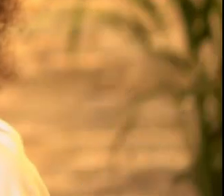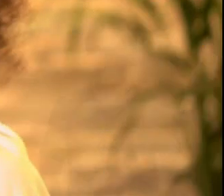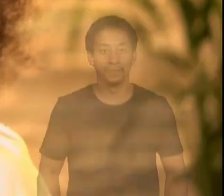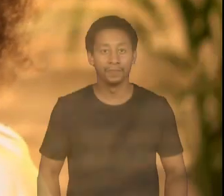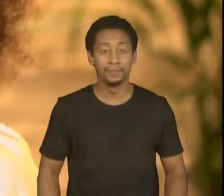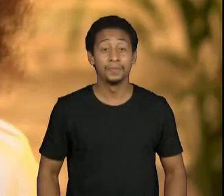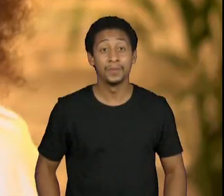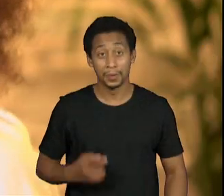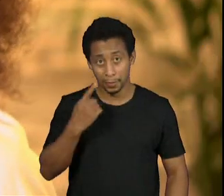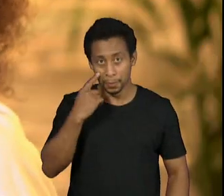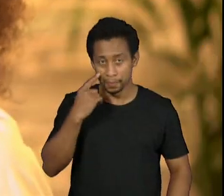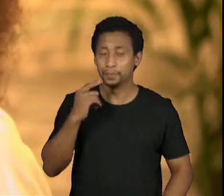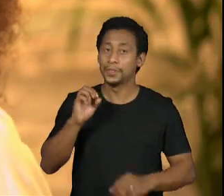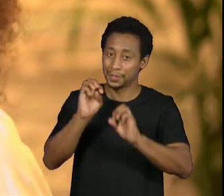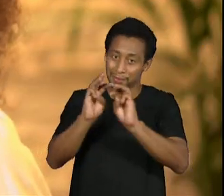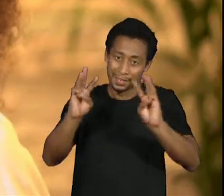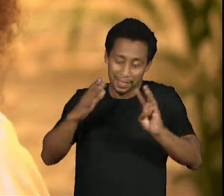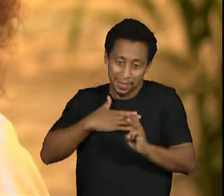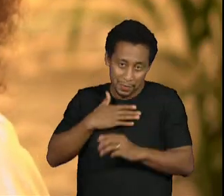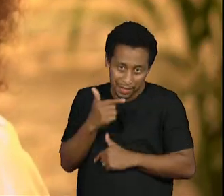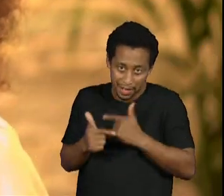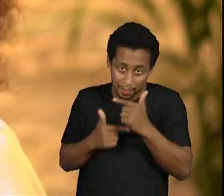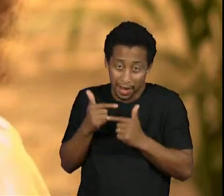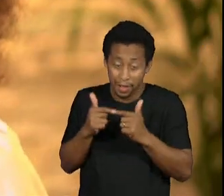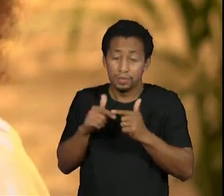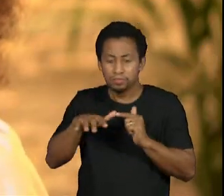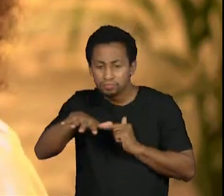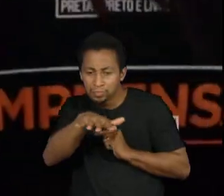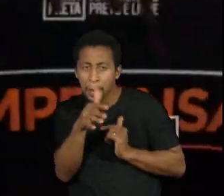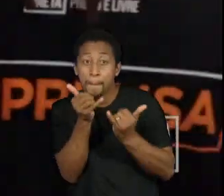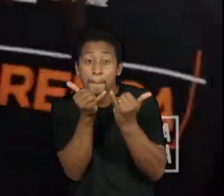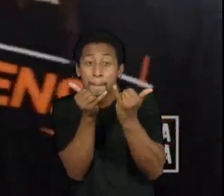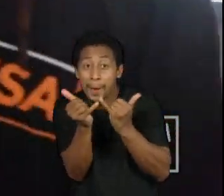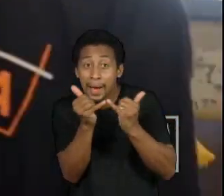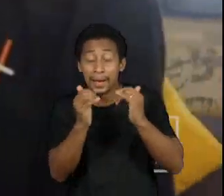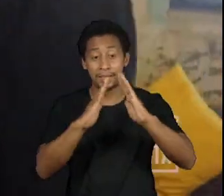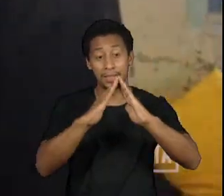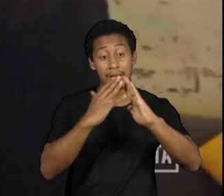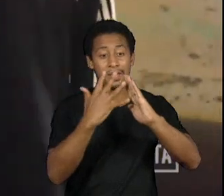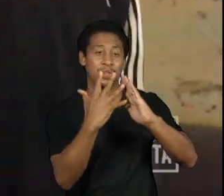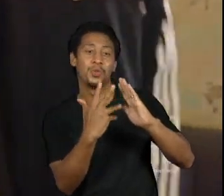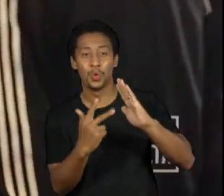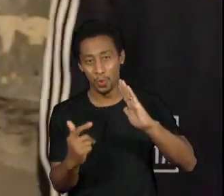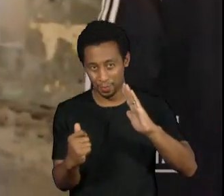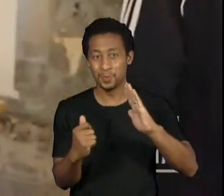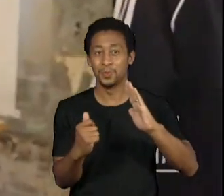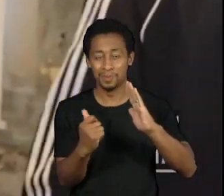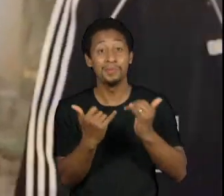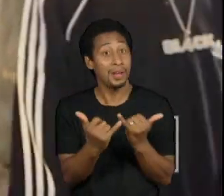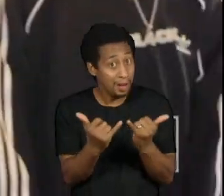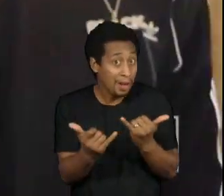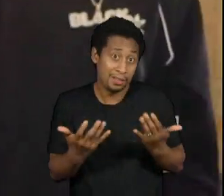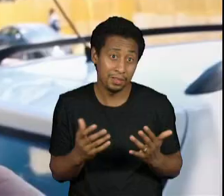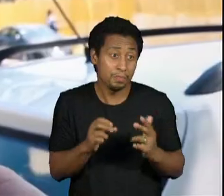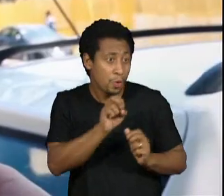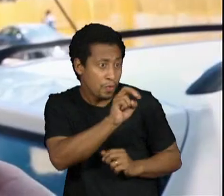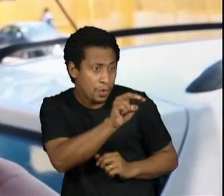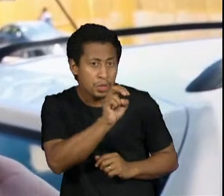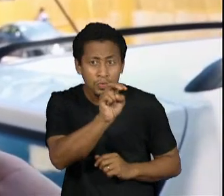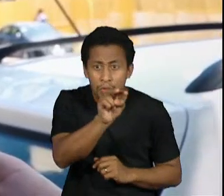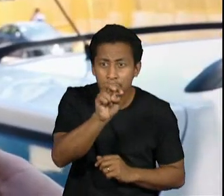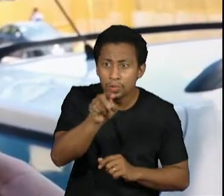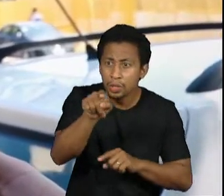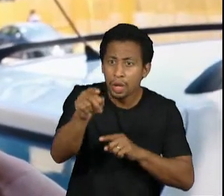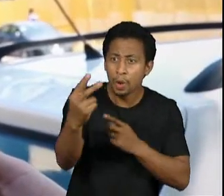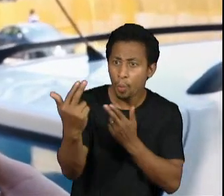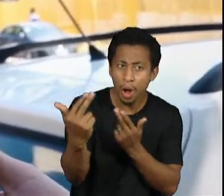Dentro do Alma preta eu me sinto num quilombo, sabe? Acho que é um pouco isso, assim, um espaço em que eu vejo os meus, falo das